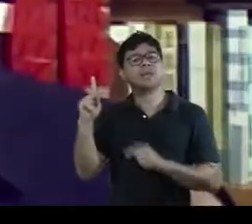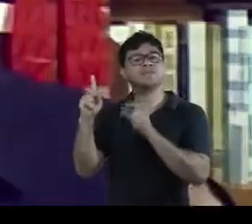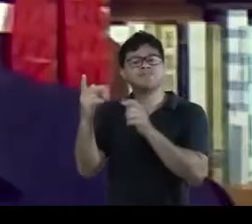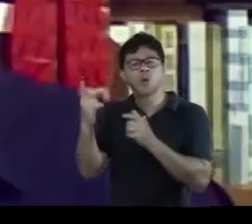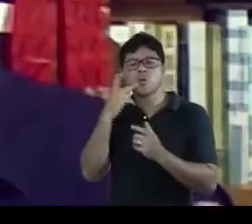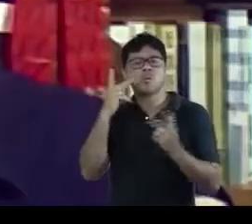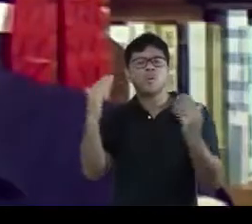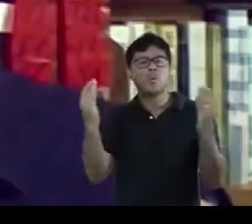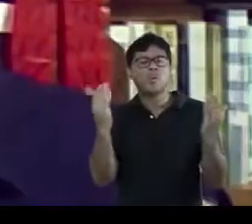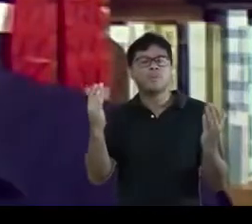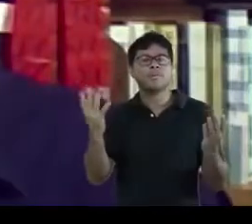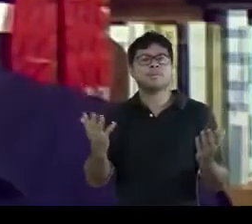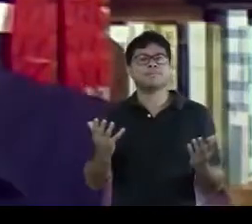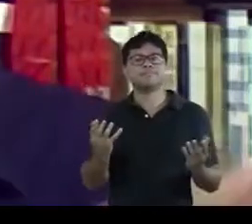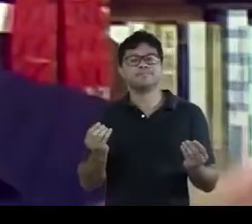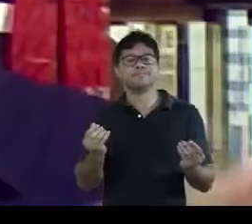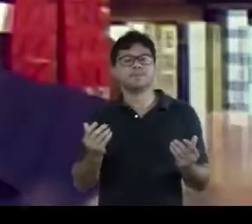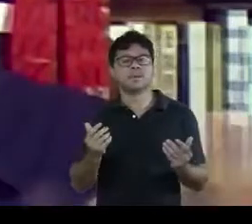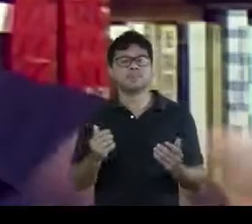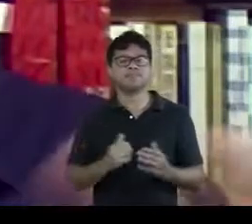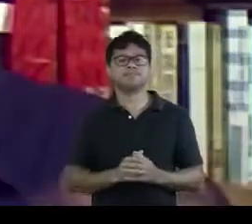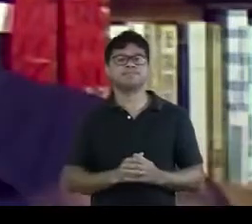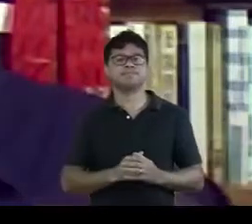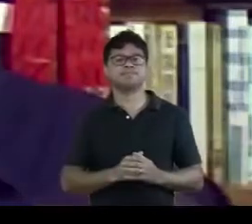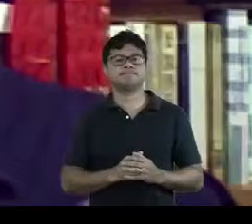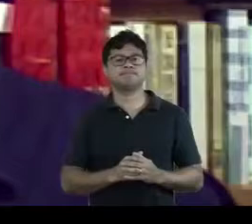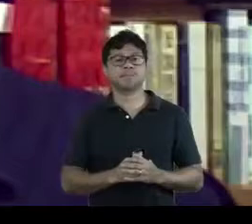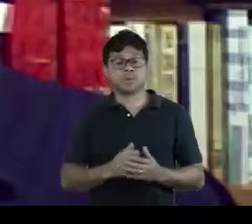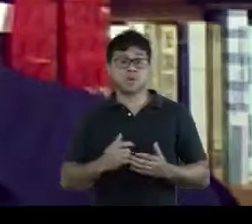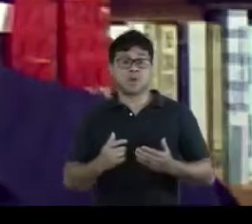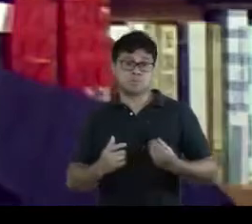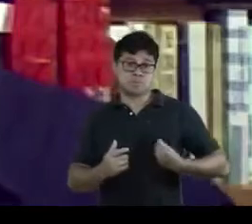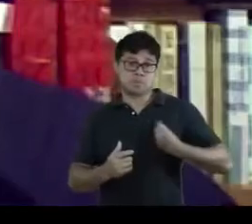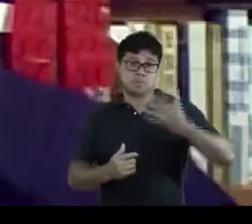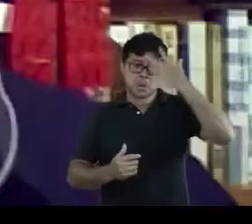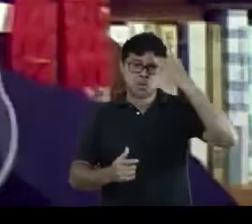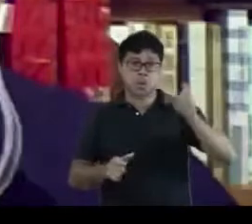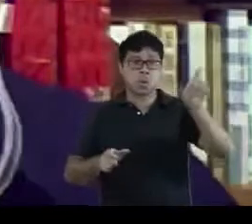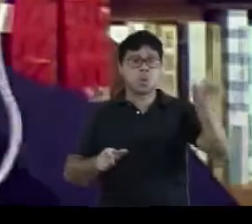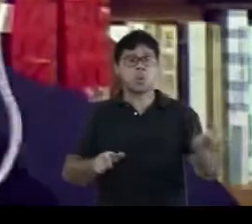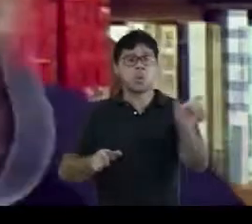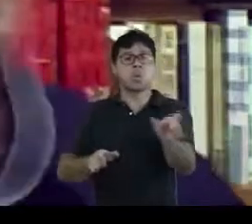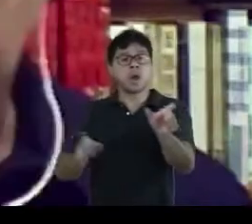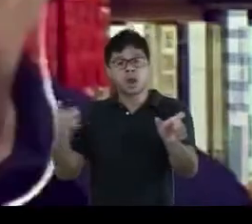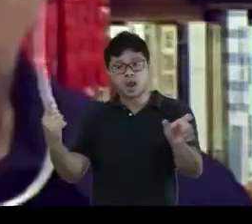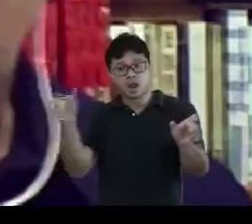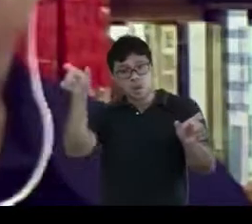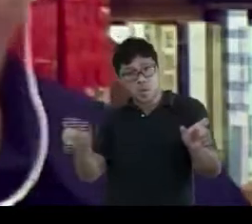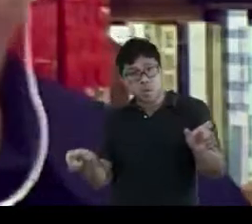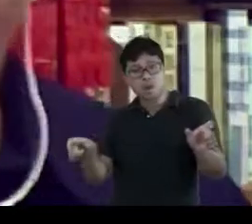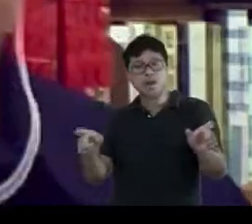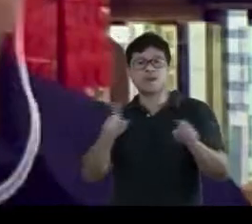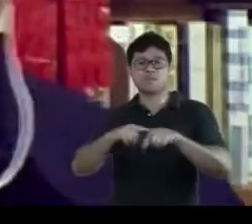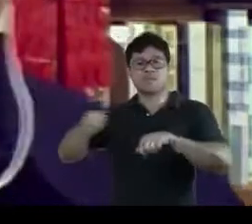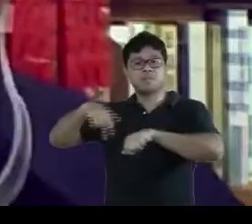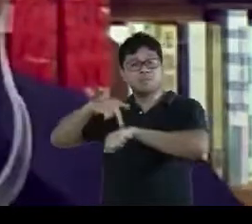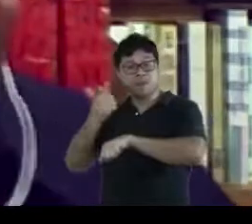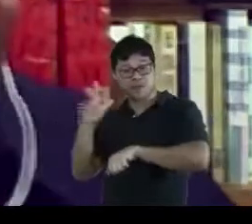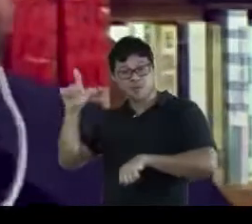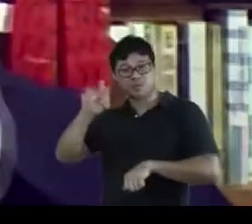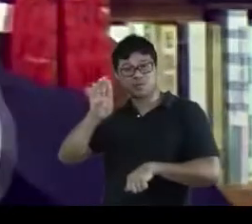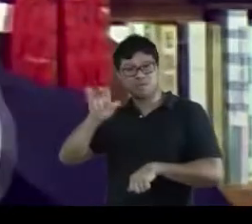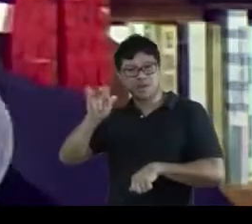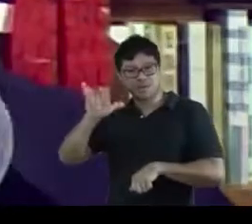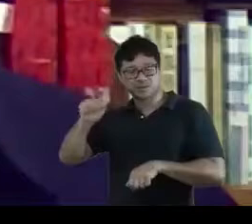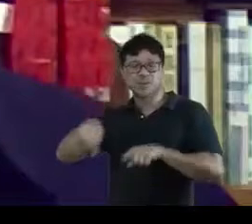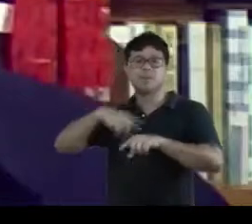contemporâneos, isso é, tanto os editores belgas quanto os